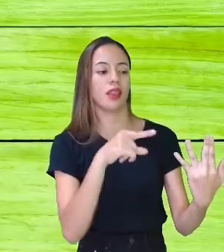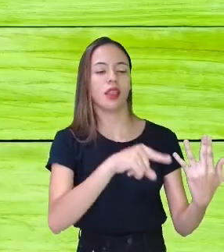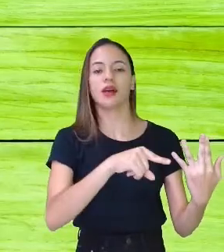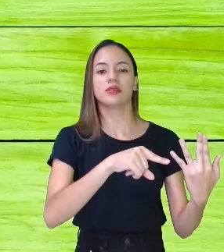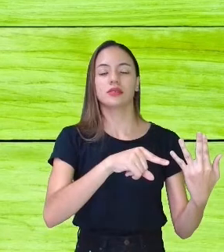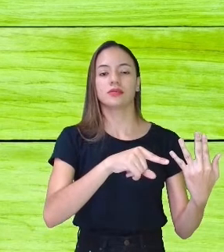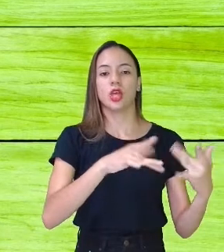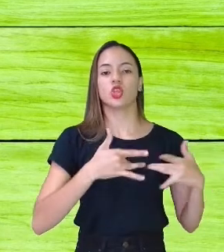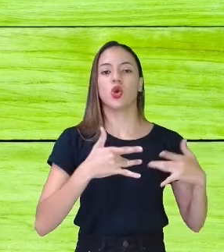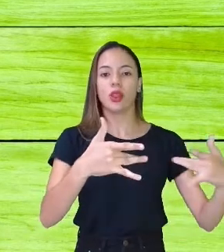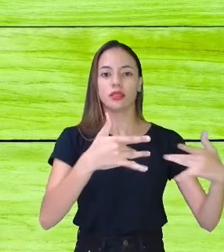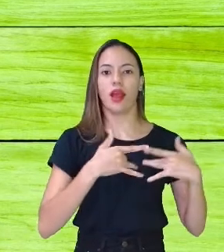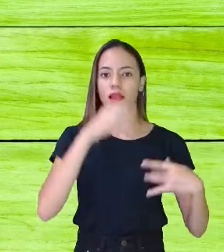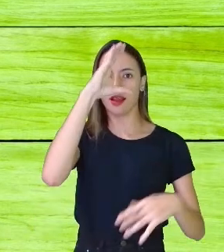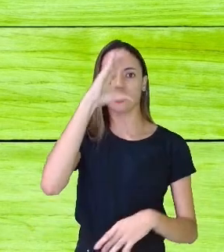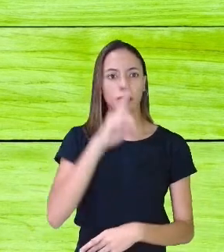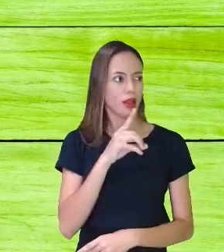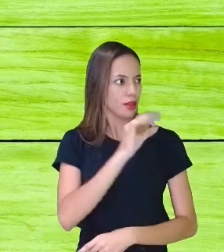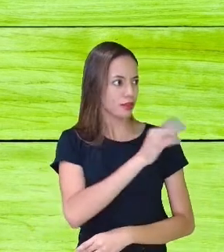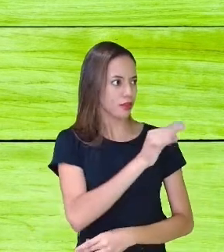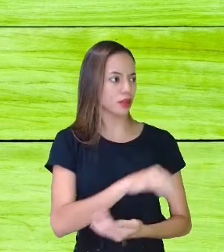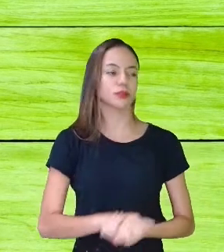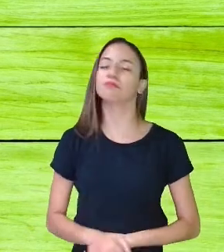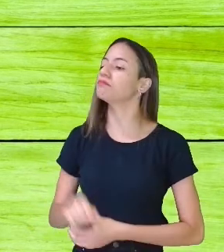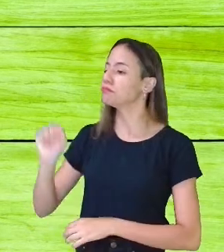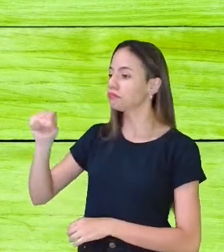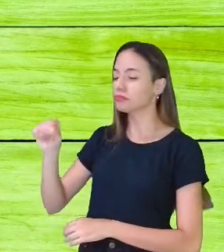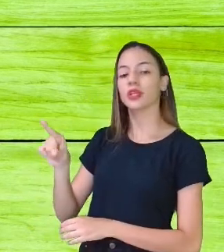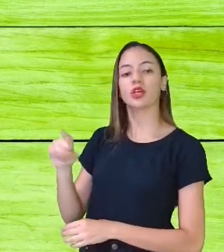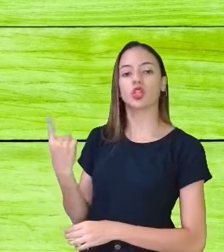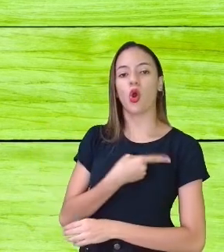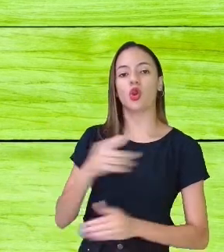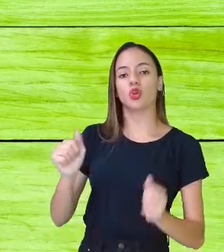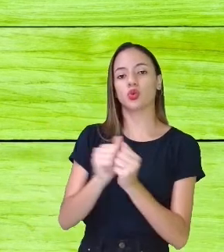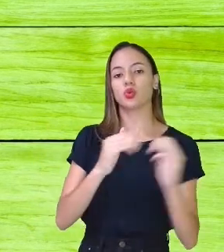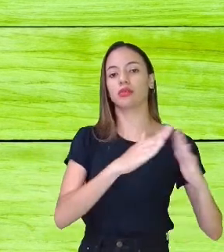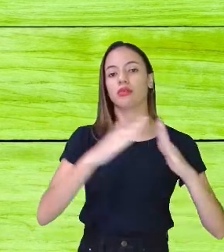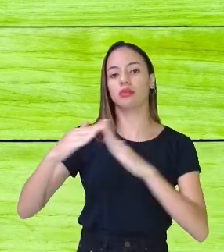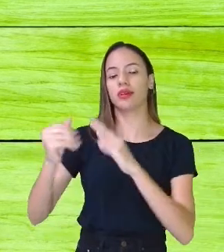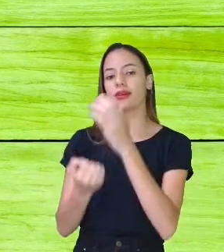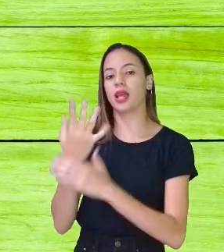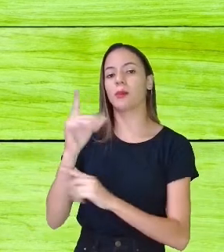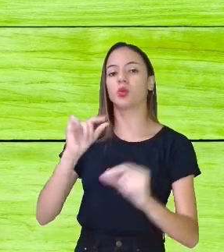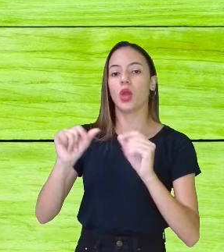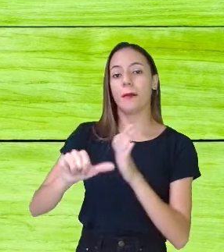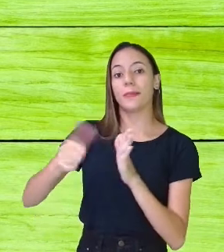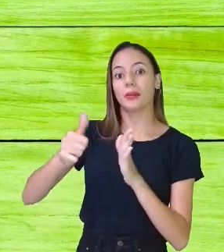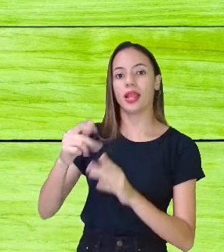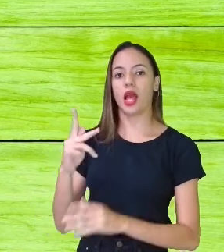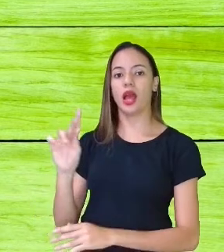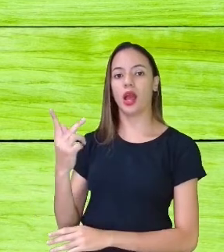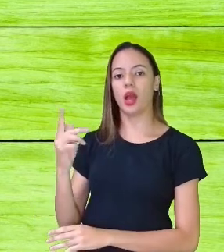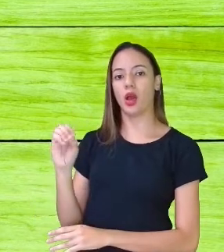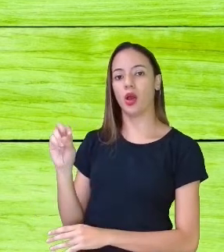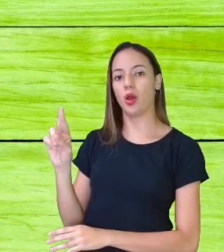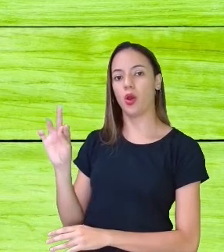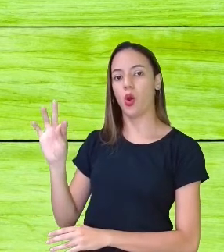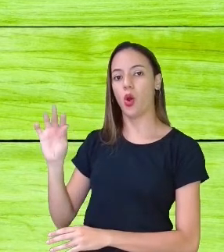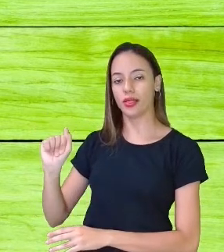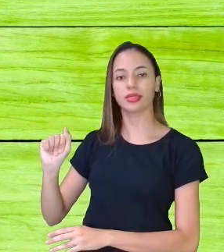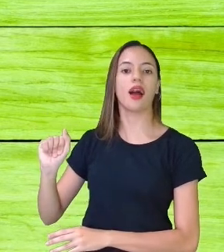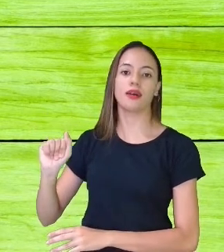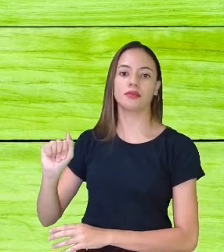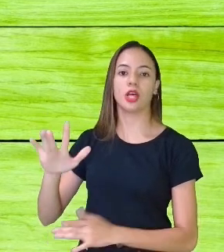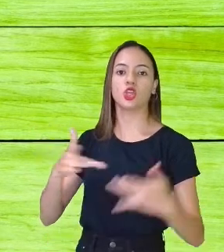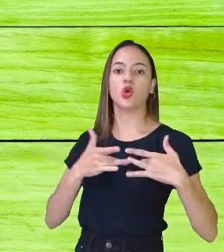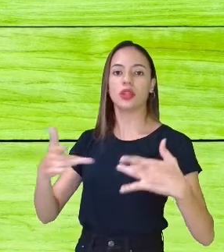fizemos um mutirão com os vizinhos e criamos a primeira horta comunitária de Casa Amarela. Olha que interessante. E que está cheinha de